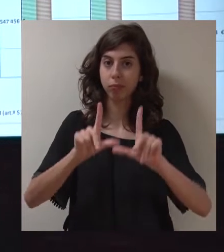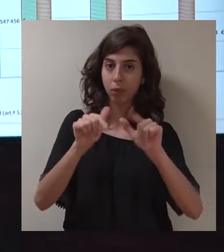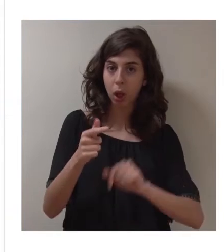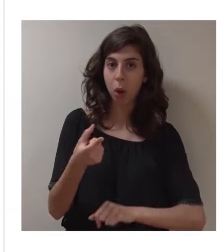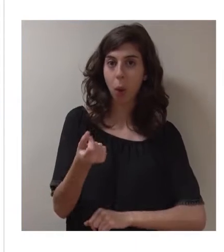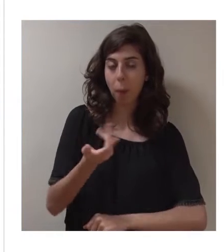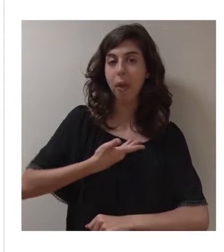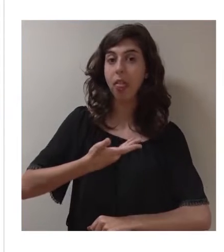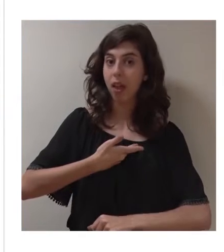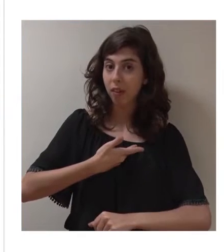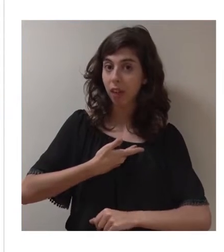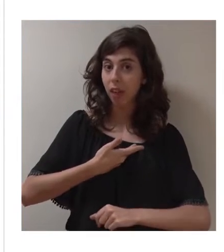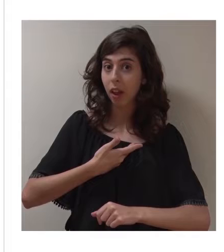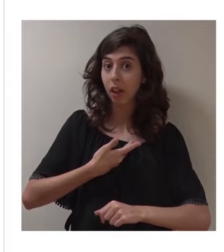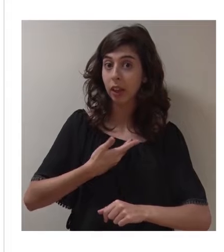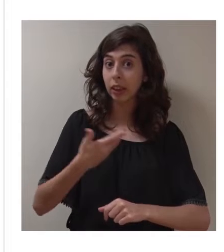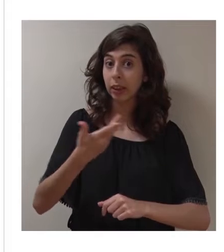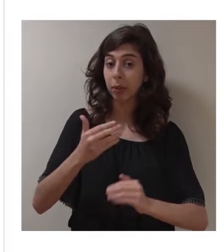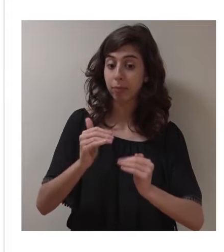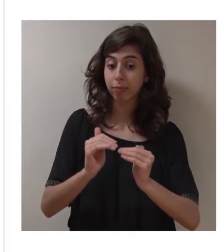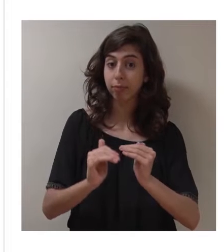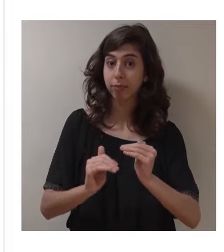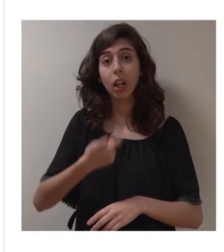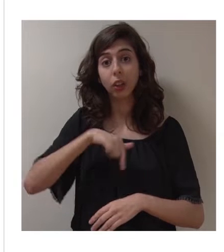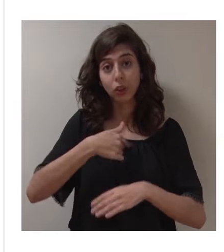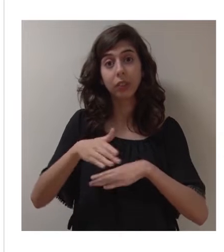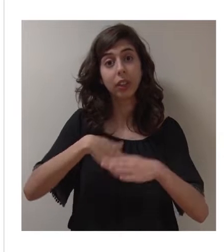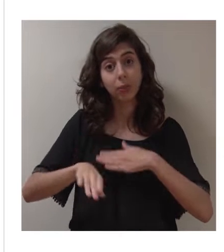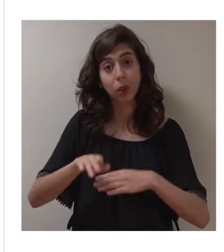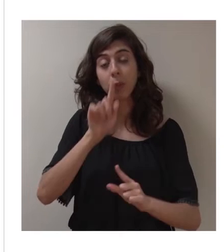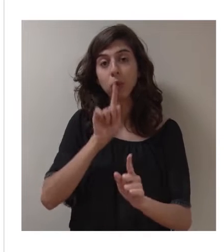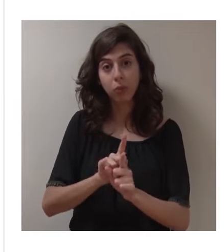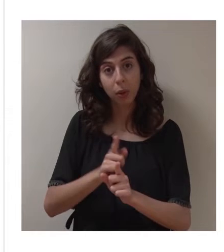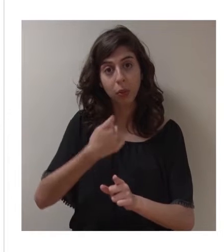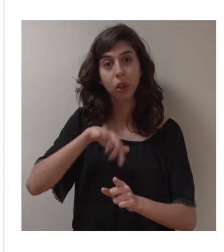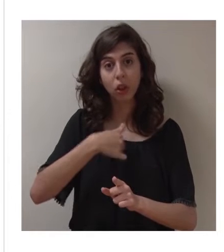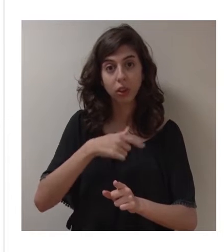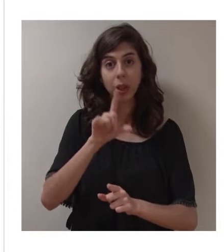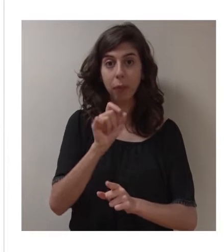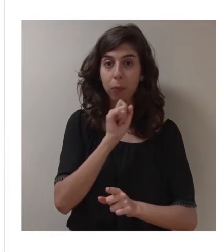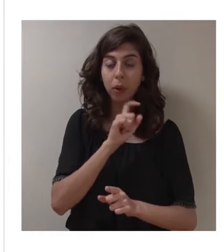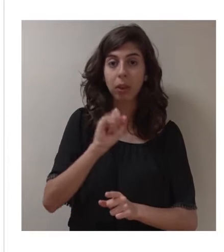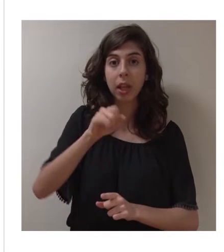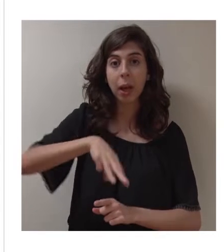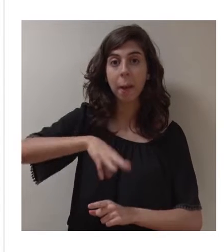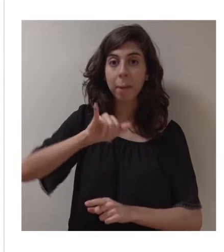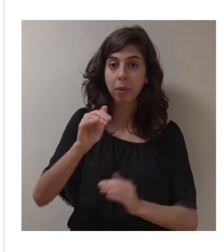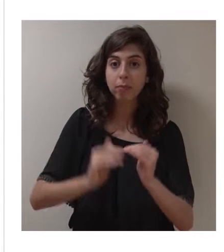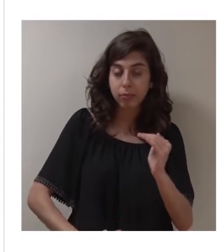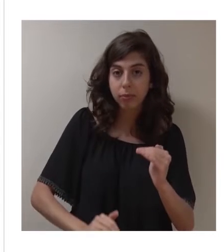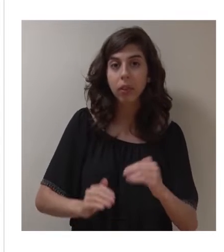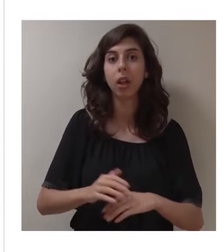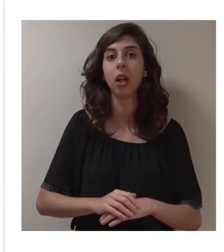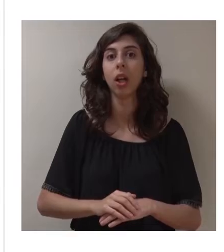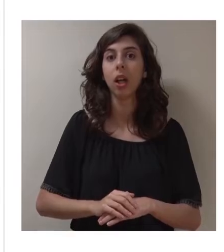uma dívida que foi constantemente diminuindo. E fizemos isto ao mesmo tempo que fomos capazes de diminuir o